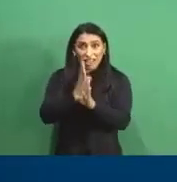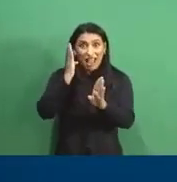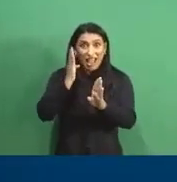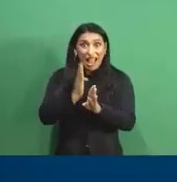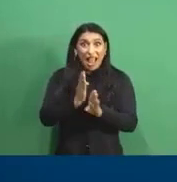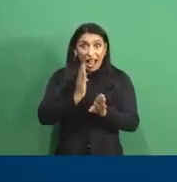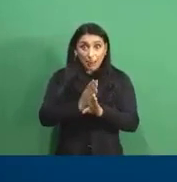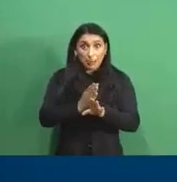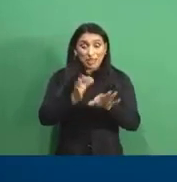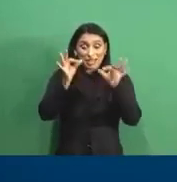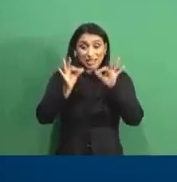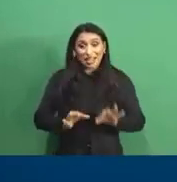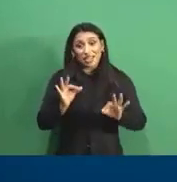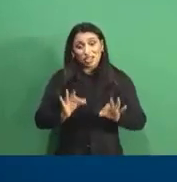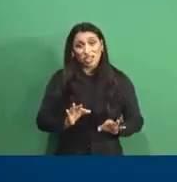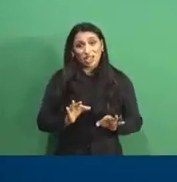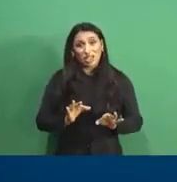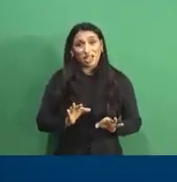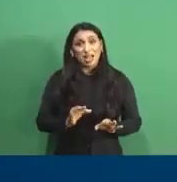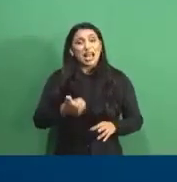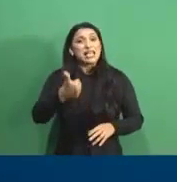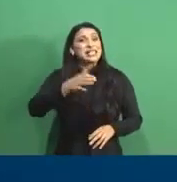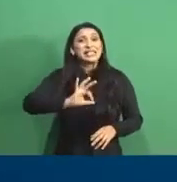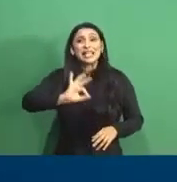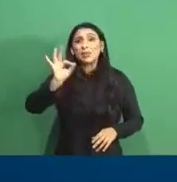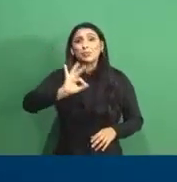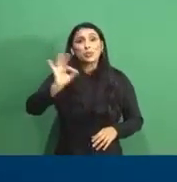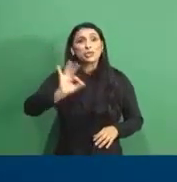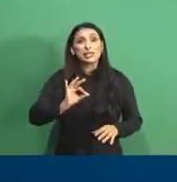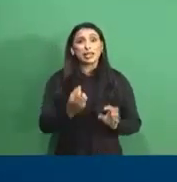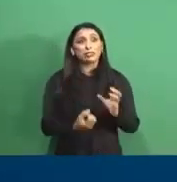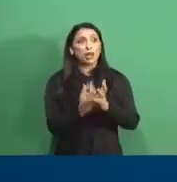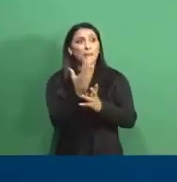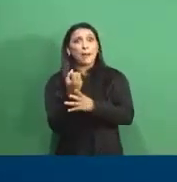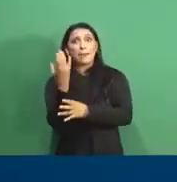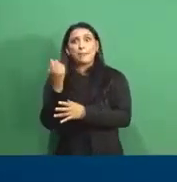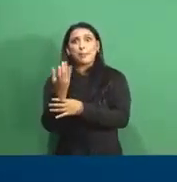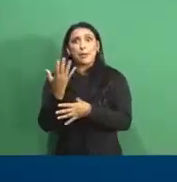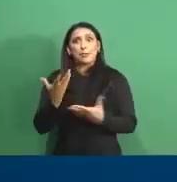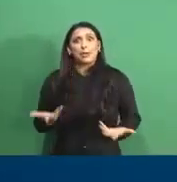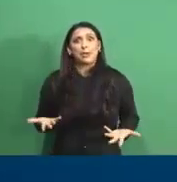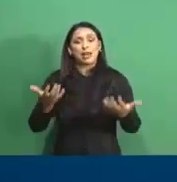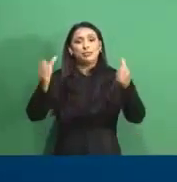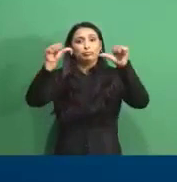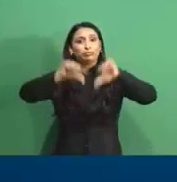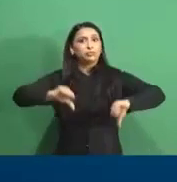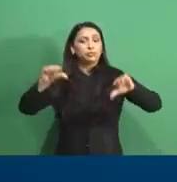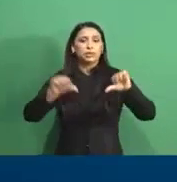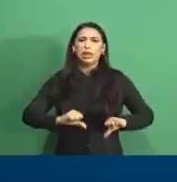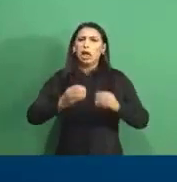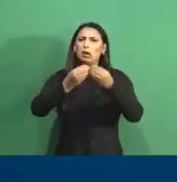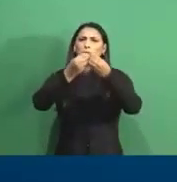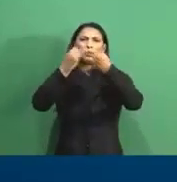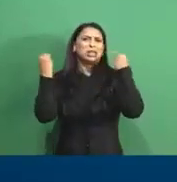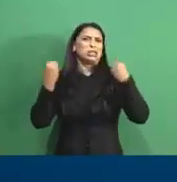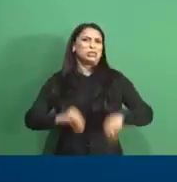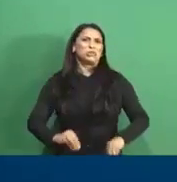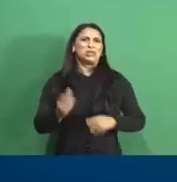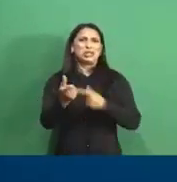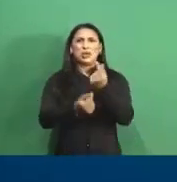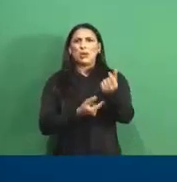e precisa, compromete até 100% da produção dos agricultores. Isso nos causa enormes prejuízos